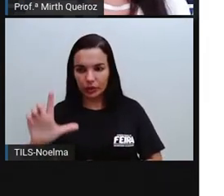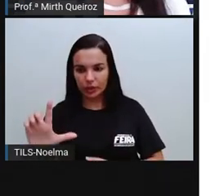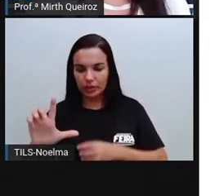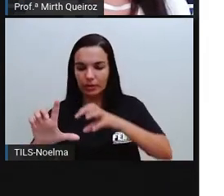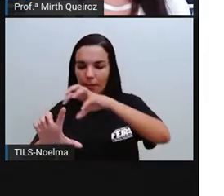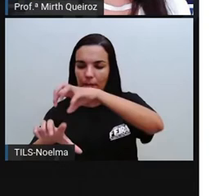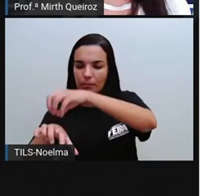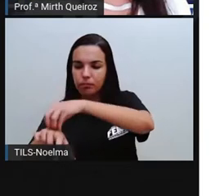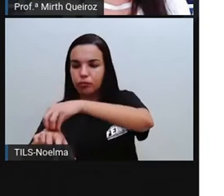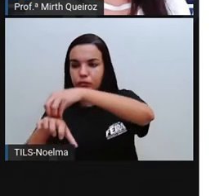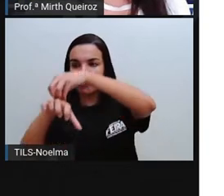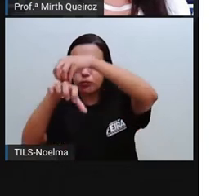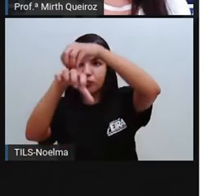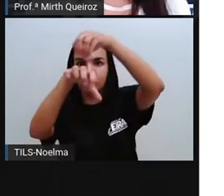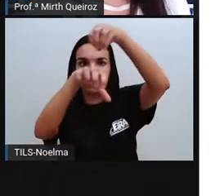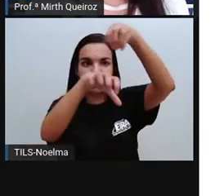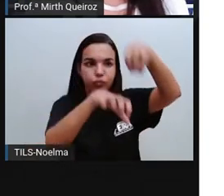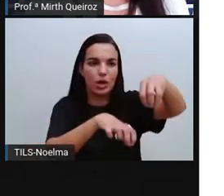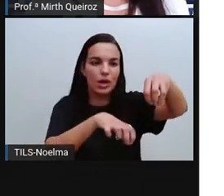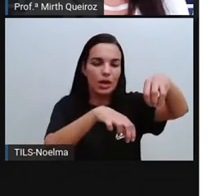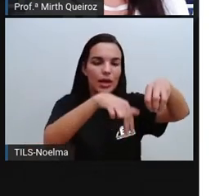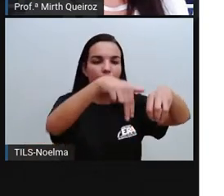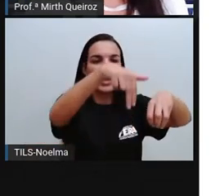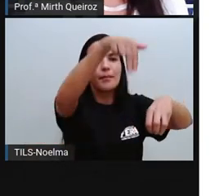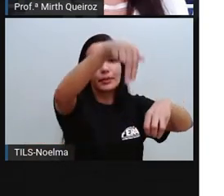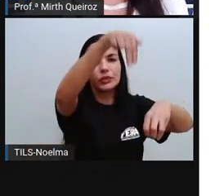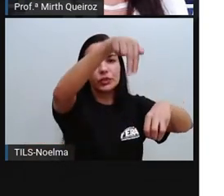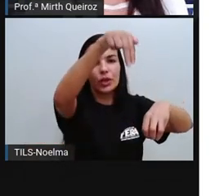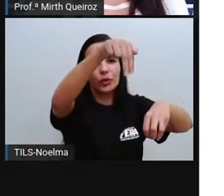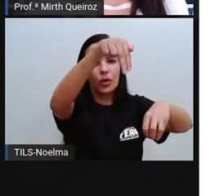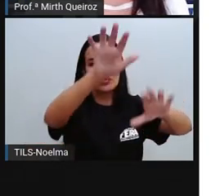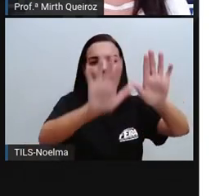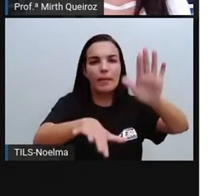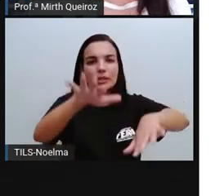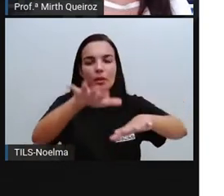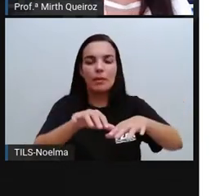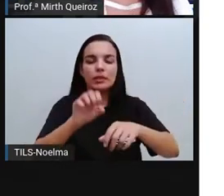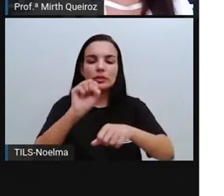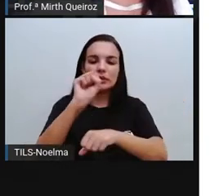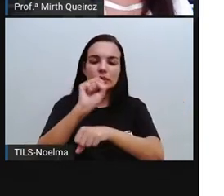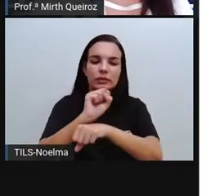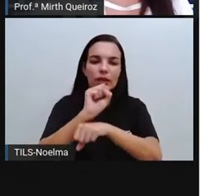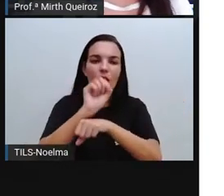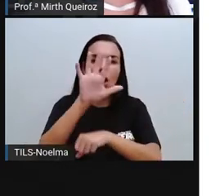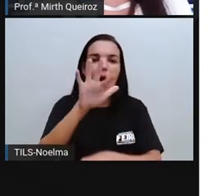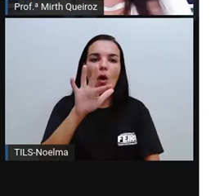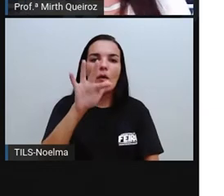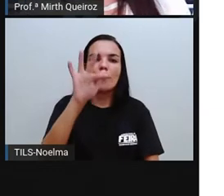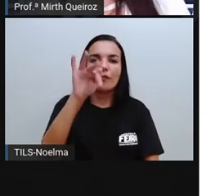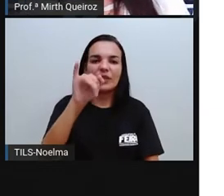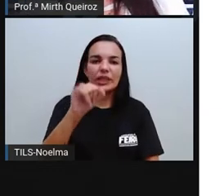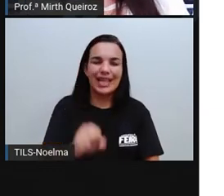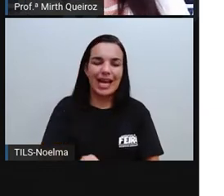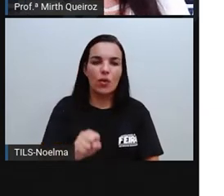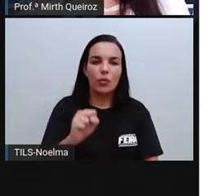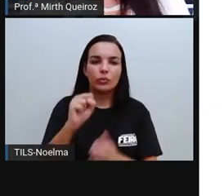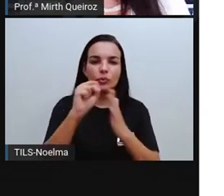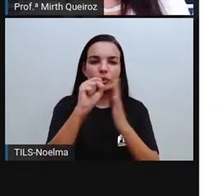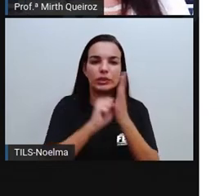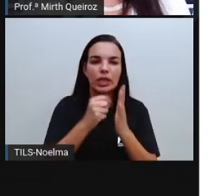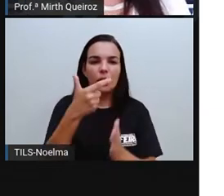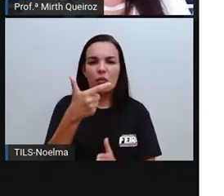final do século XIX, para o início do século XX, as pessoas saíram do Nordeste para a região